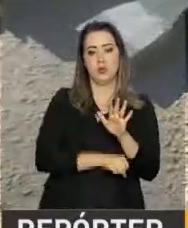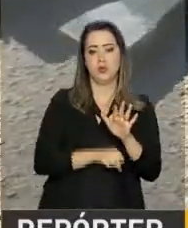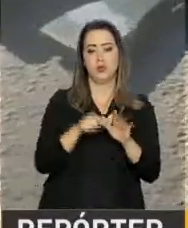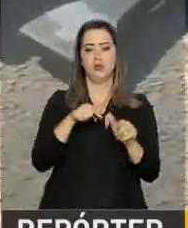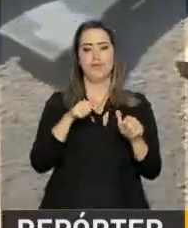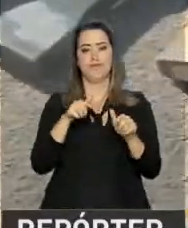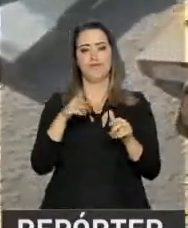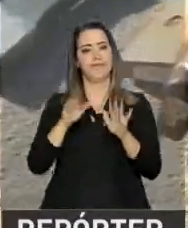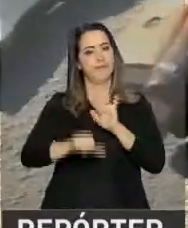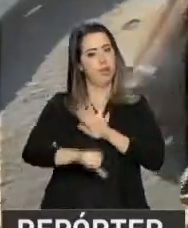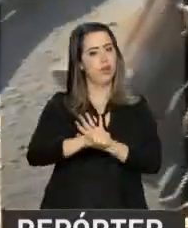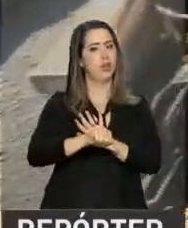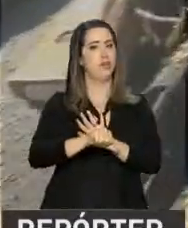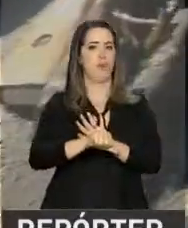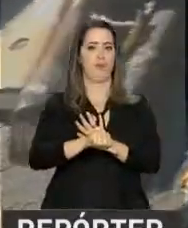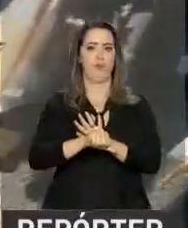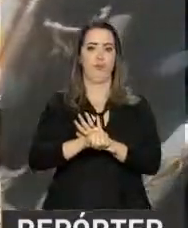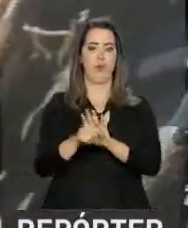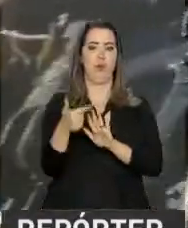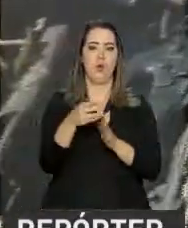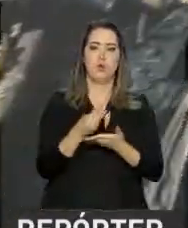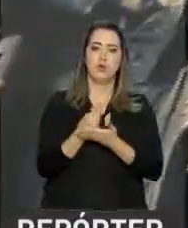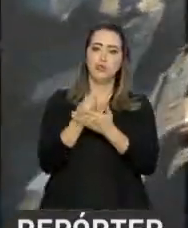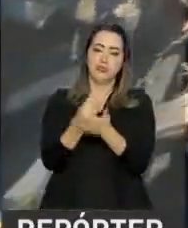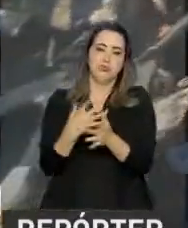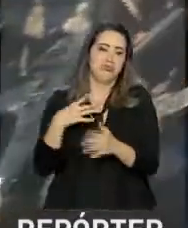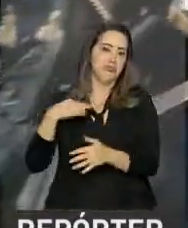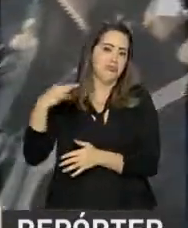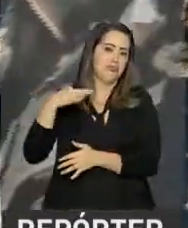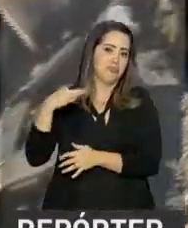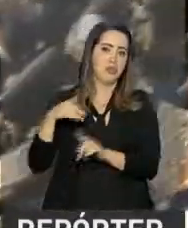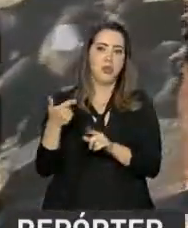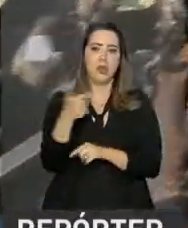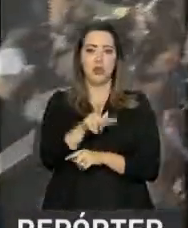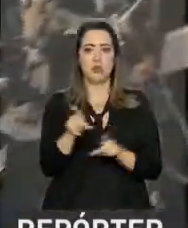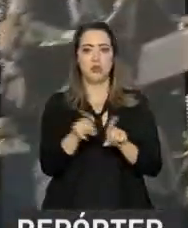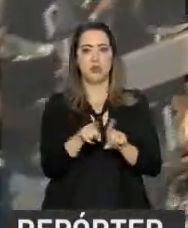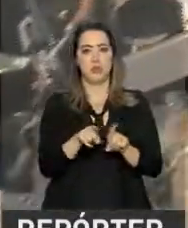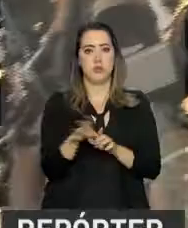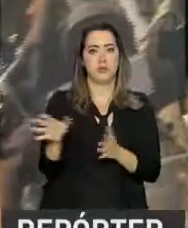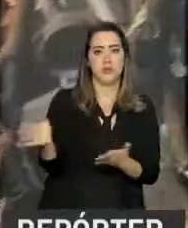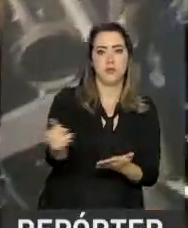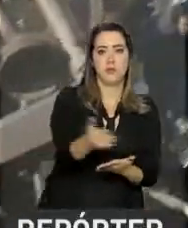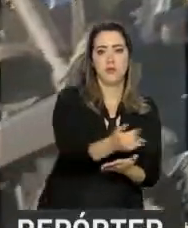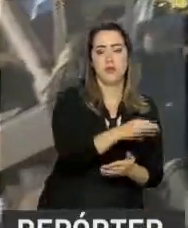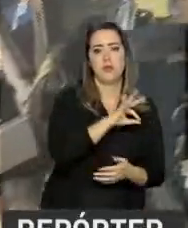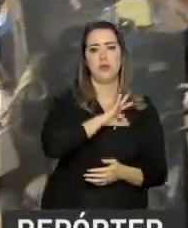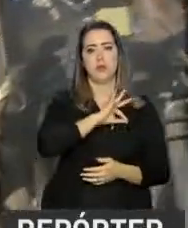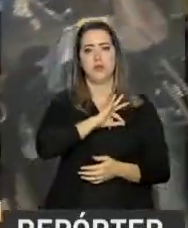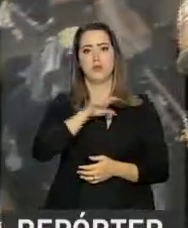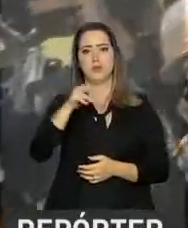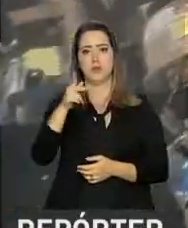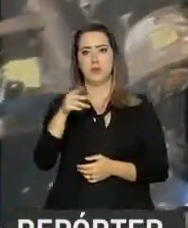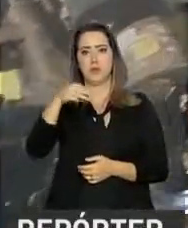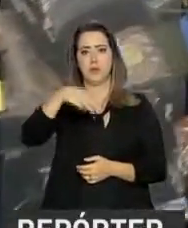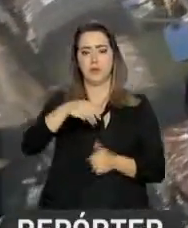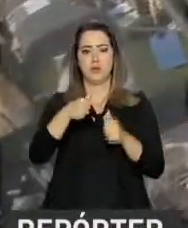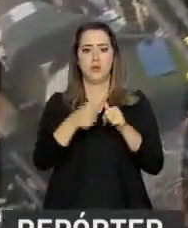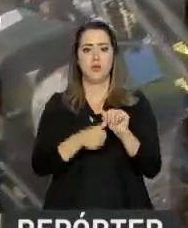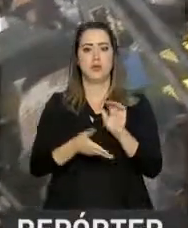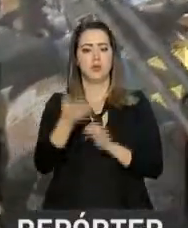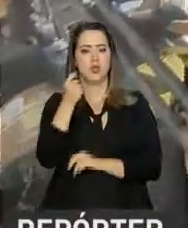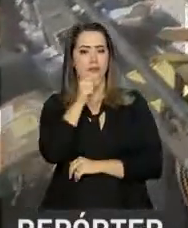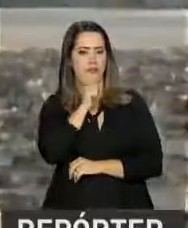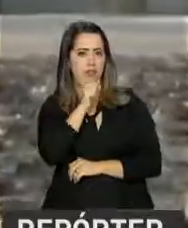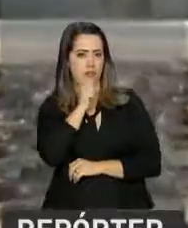em atividades criminosas. Outras foram entregues voluntariamente e tem outras ainda que foram recolhidas de batalhões da Polícia Militar por